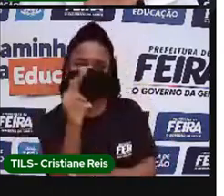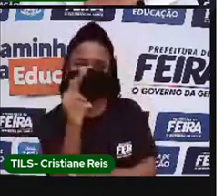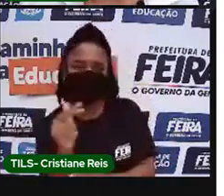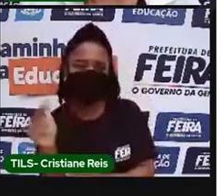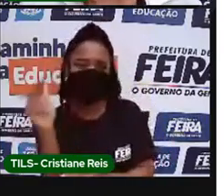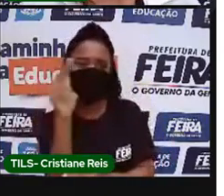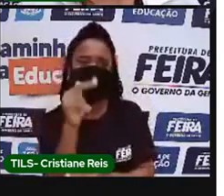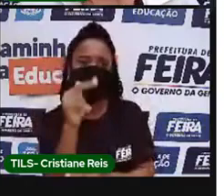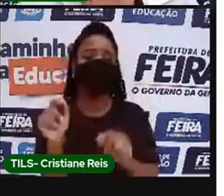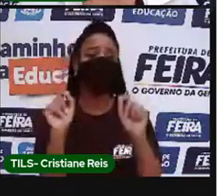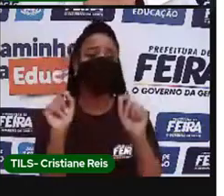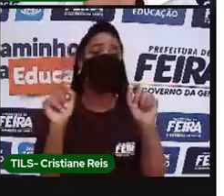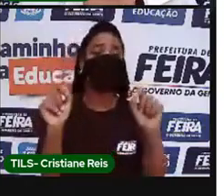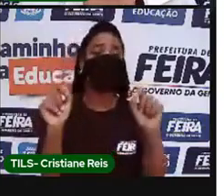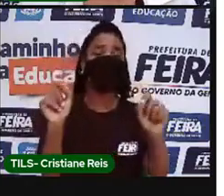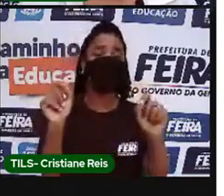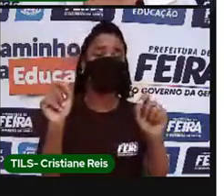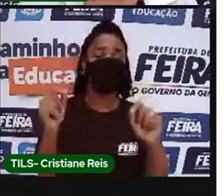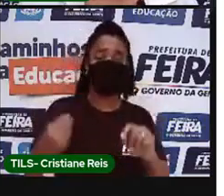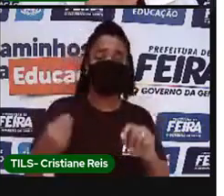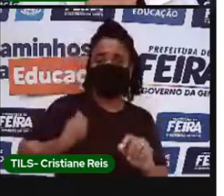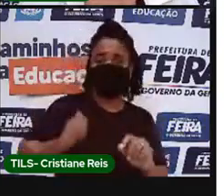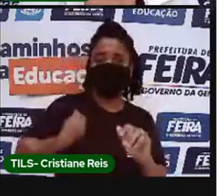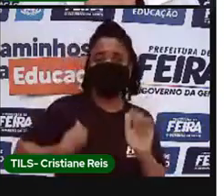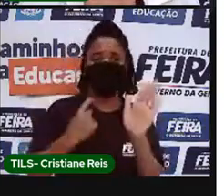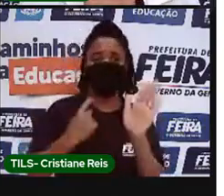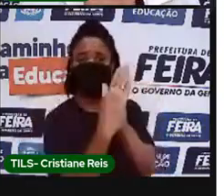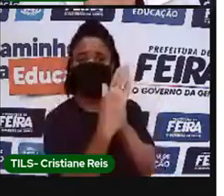artista e praticar o seu inglês.